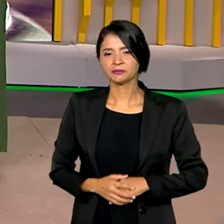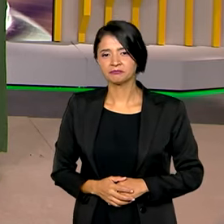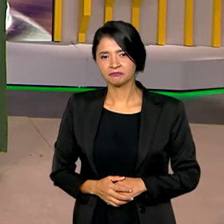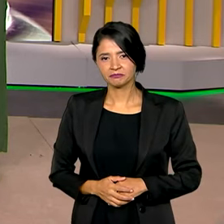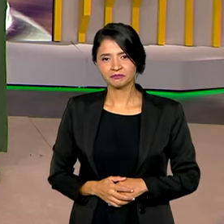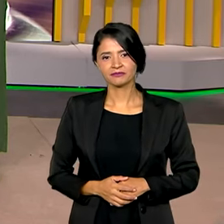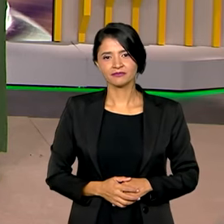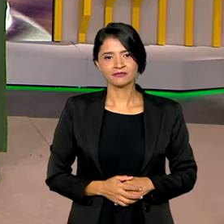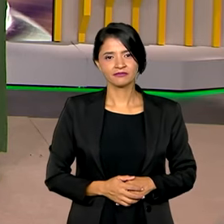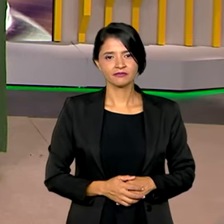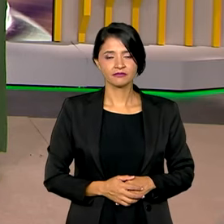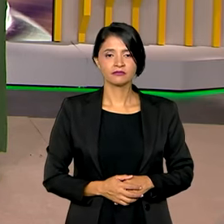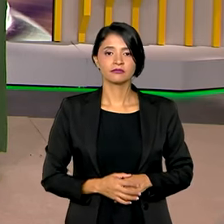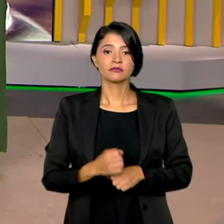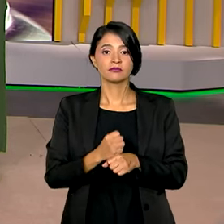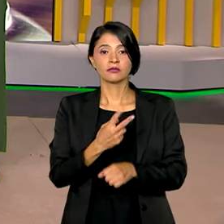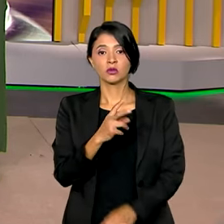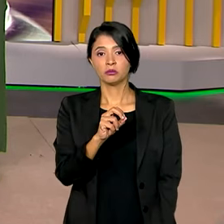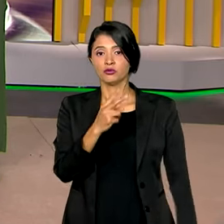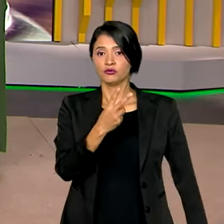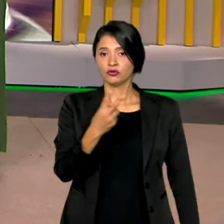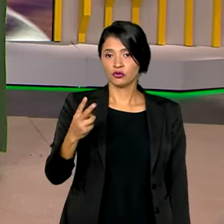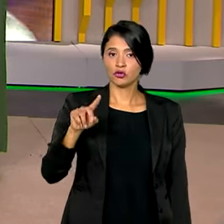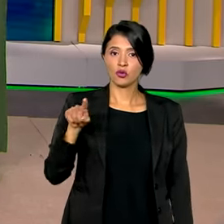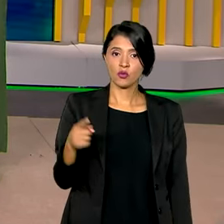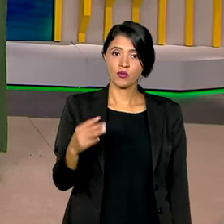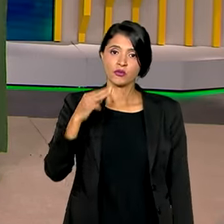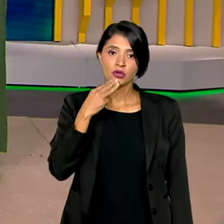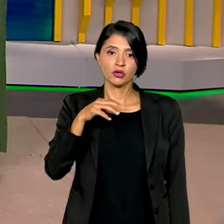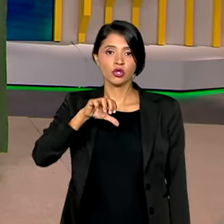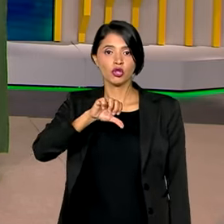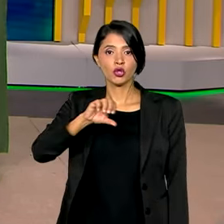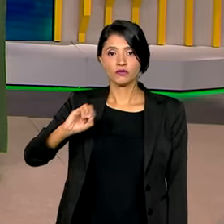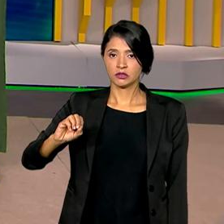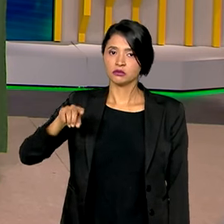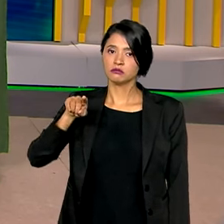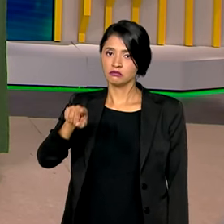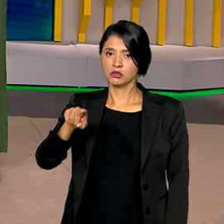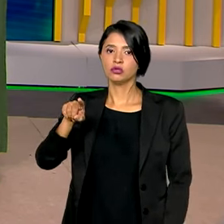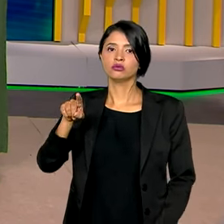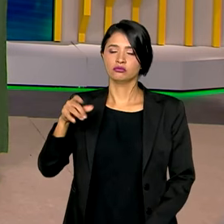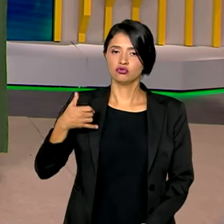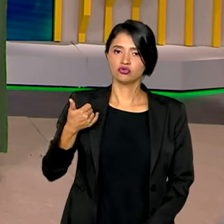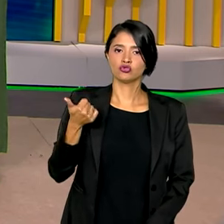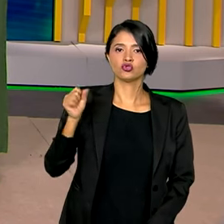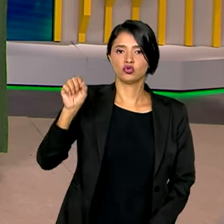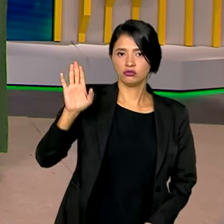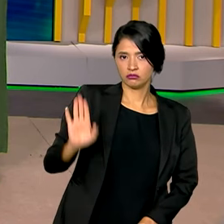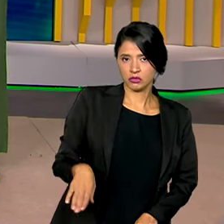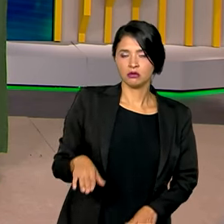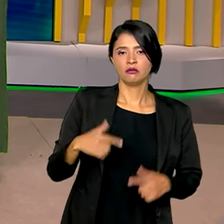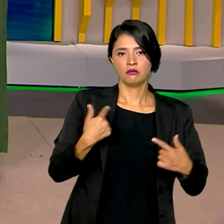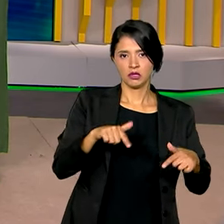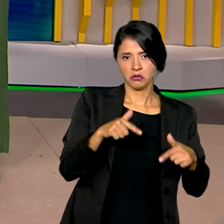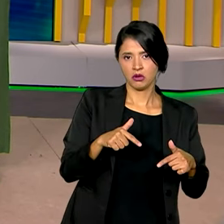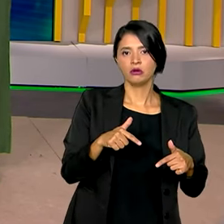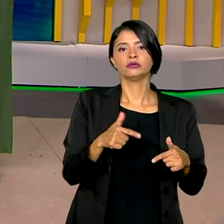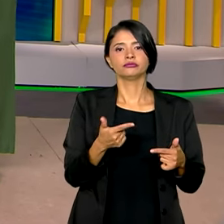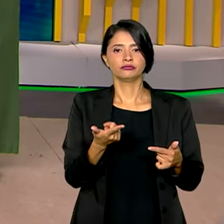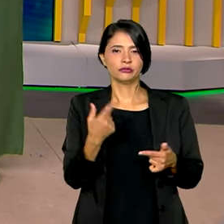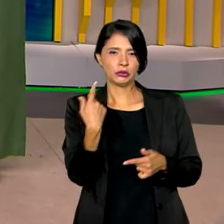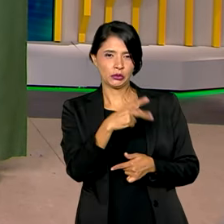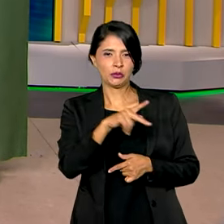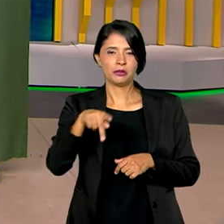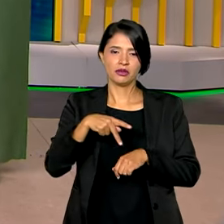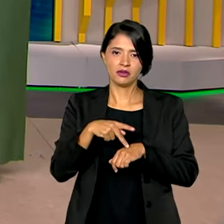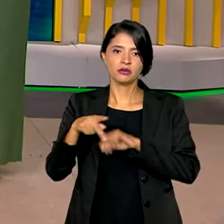Em 2022, 1 milhão e 900 mil menores estavam em situação de trabalho infantil no país. O dado